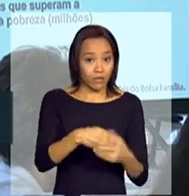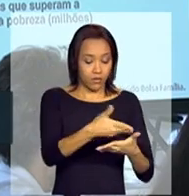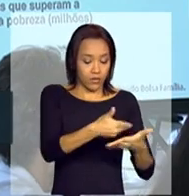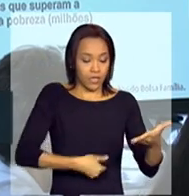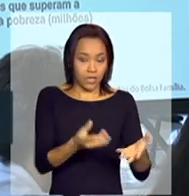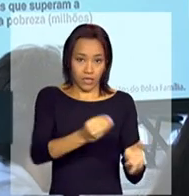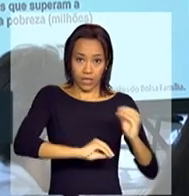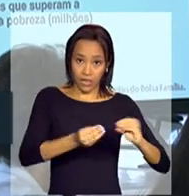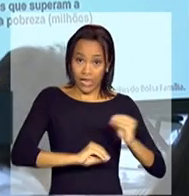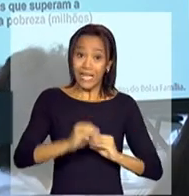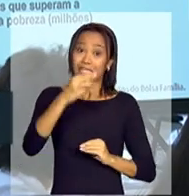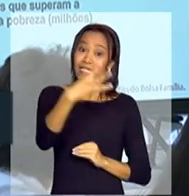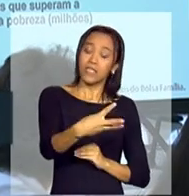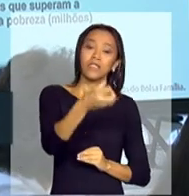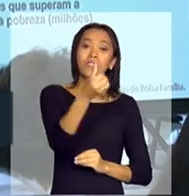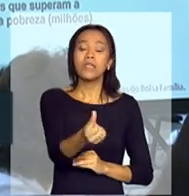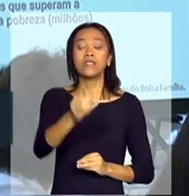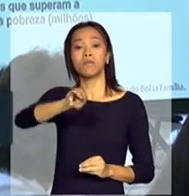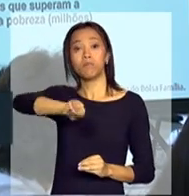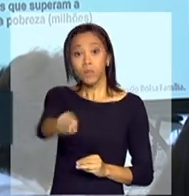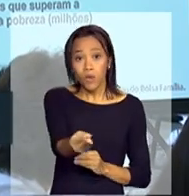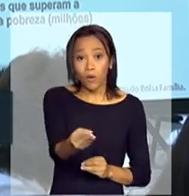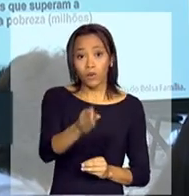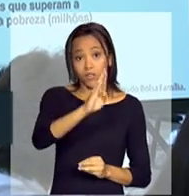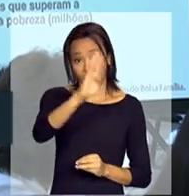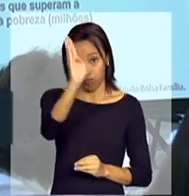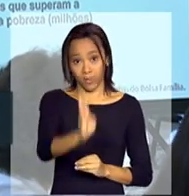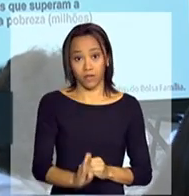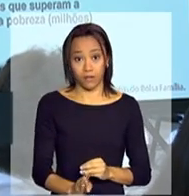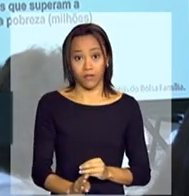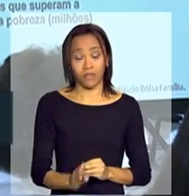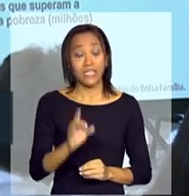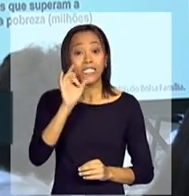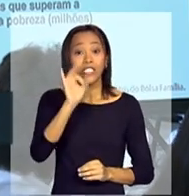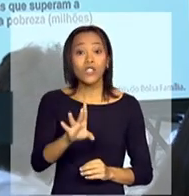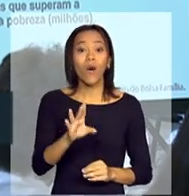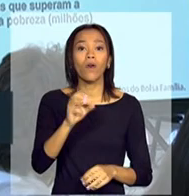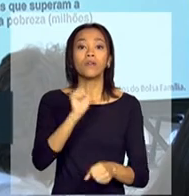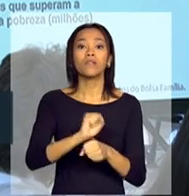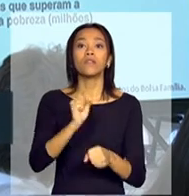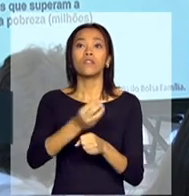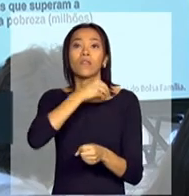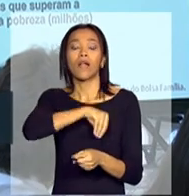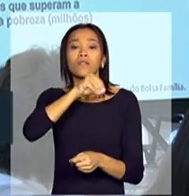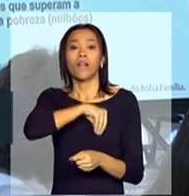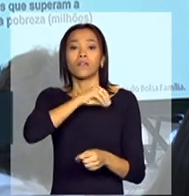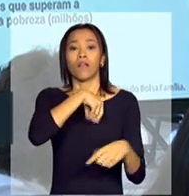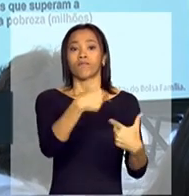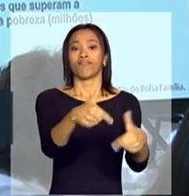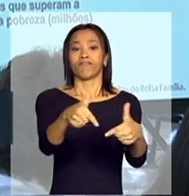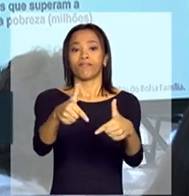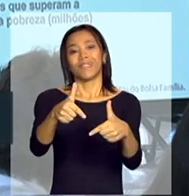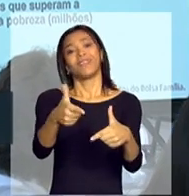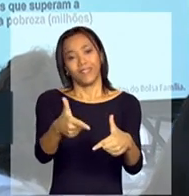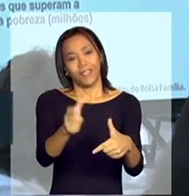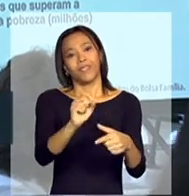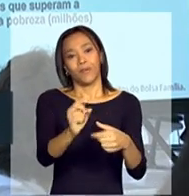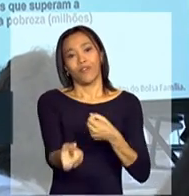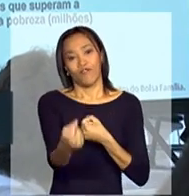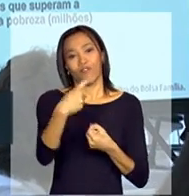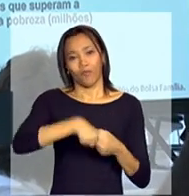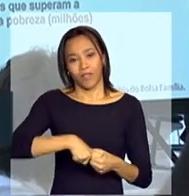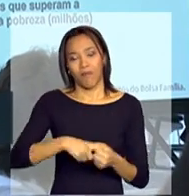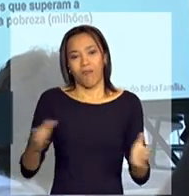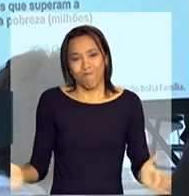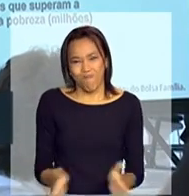único, 36 milhões de brasileiros que, se dependessem exclusivamente da sua renda, voltariam para a